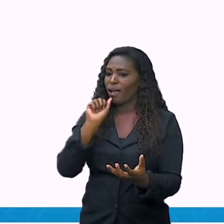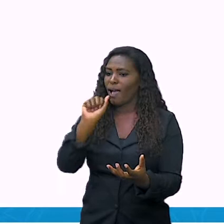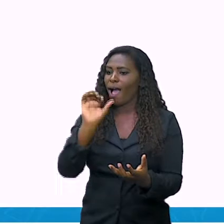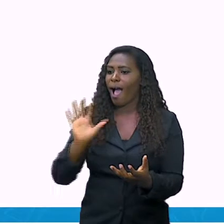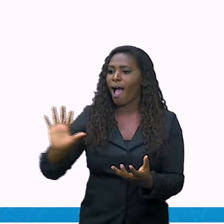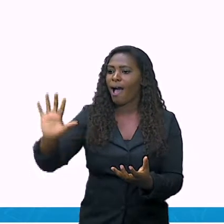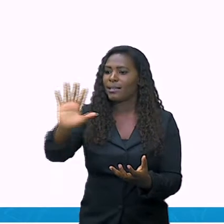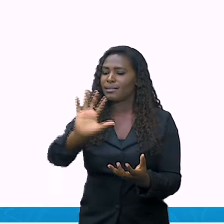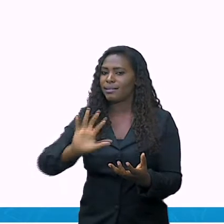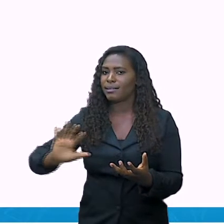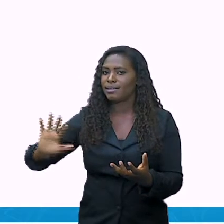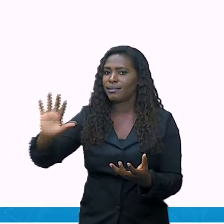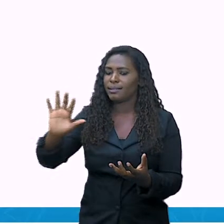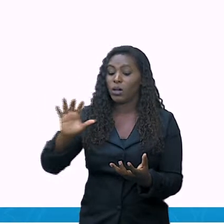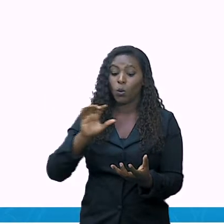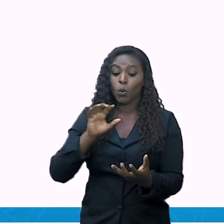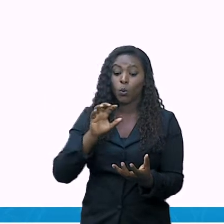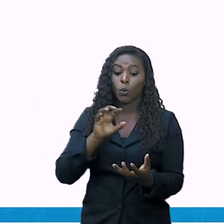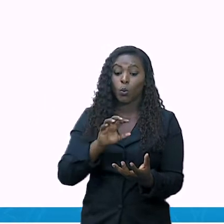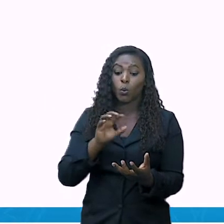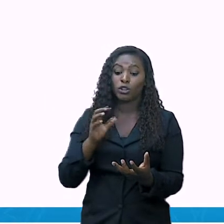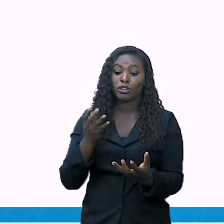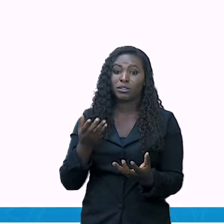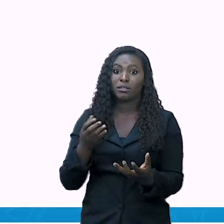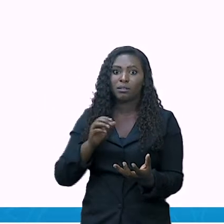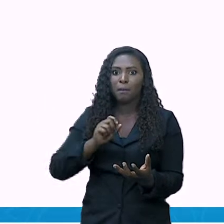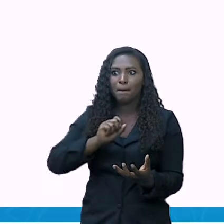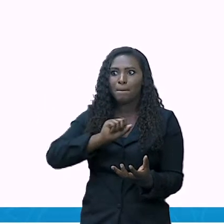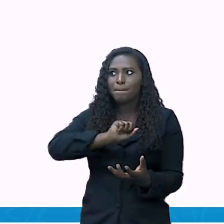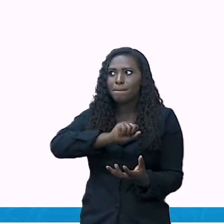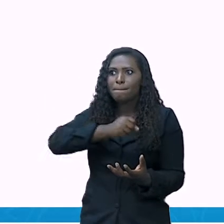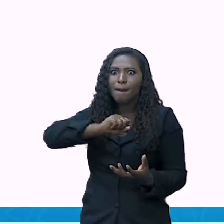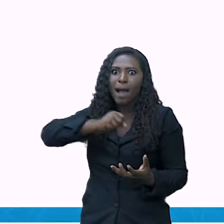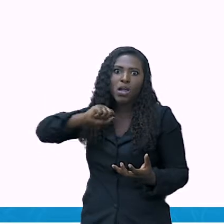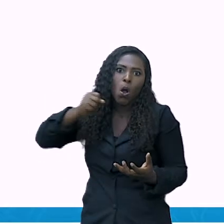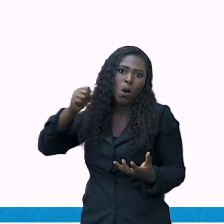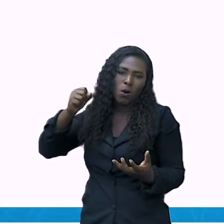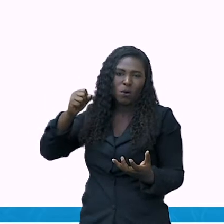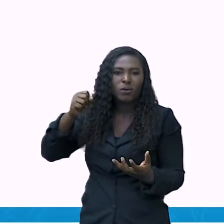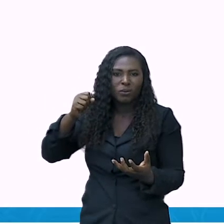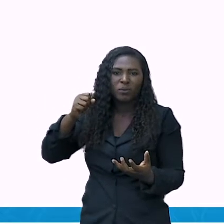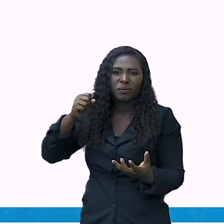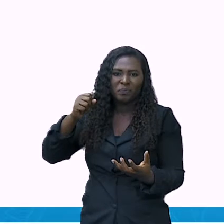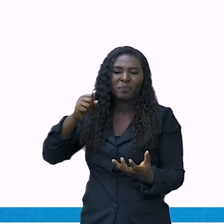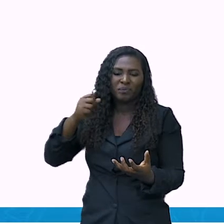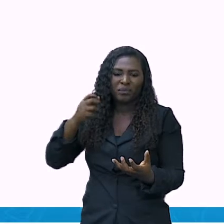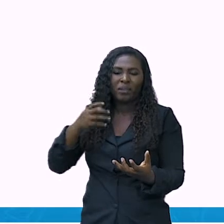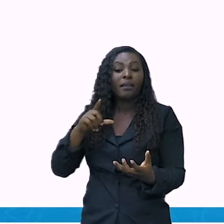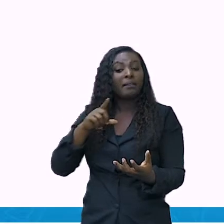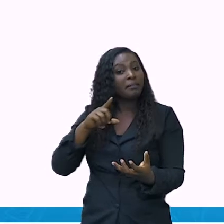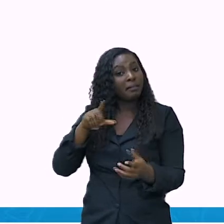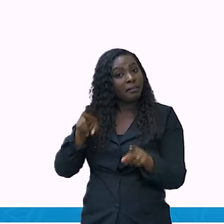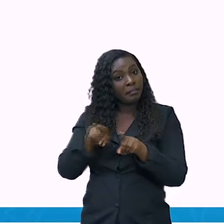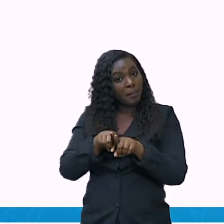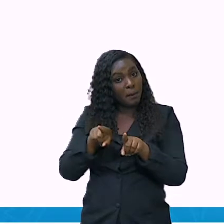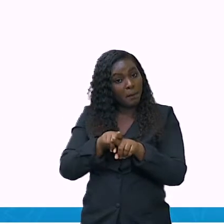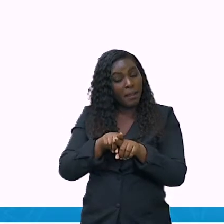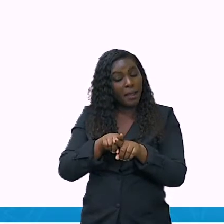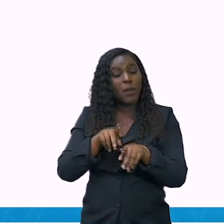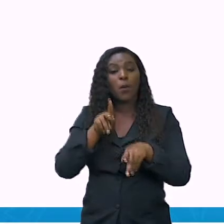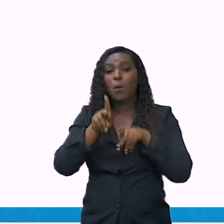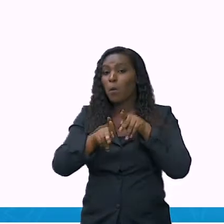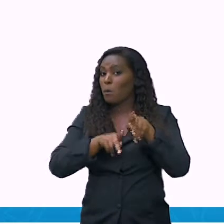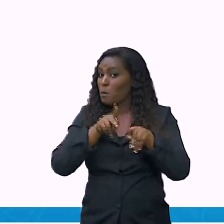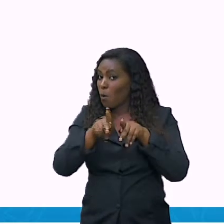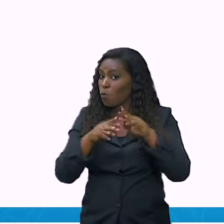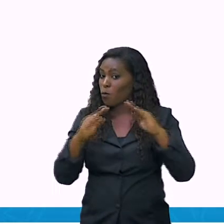É o maior continente. E também o continente que tem a maior população. Eliane, isso não é contraste,